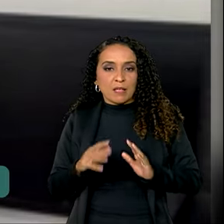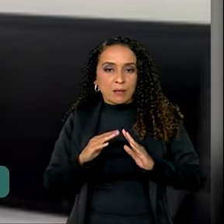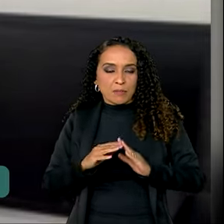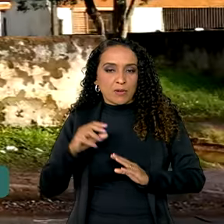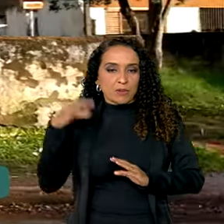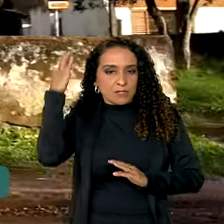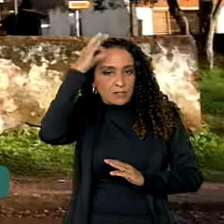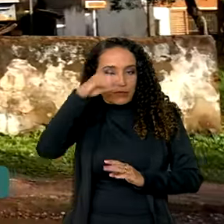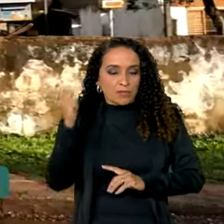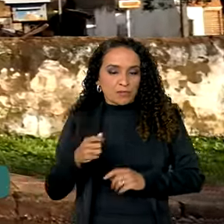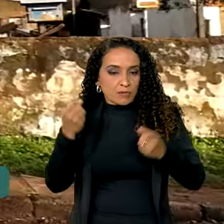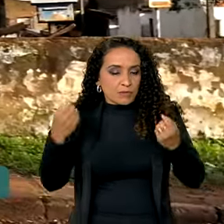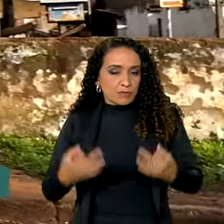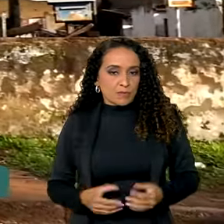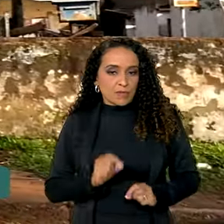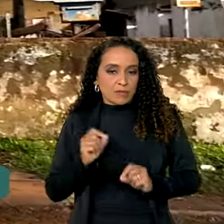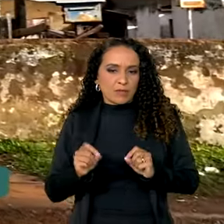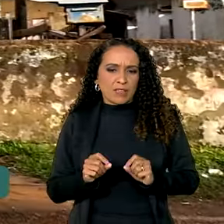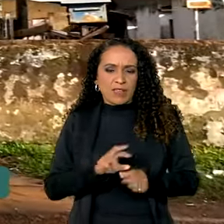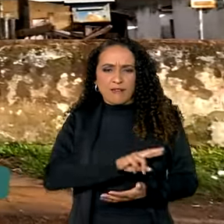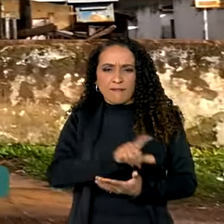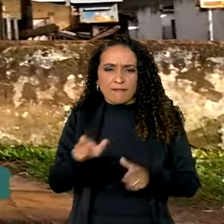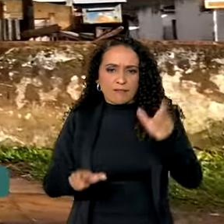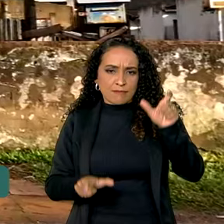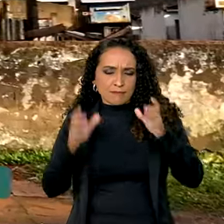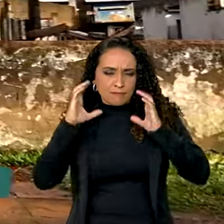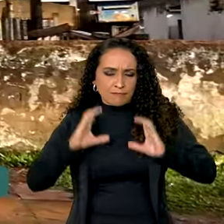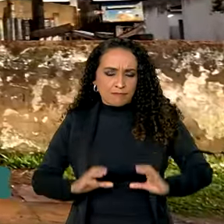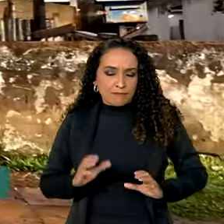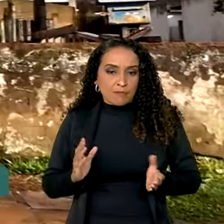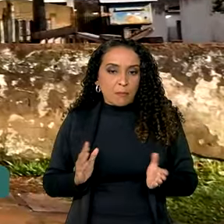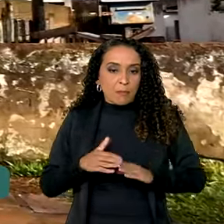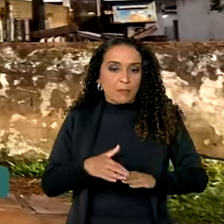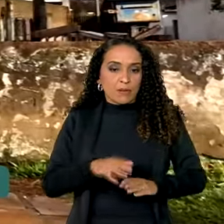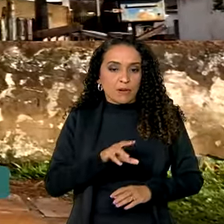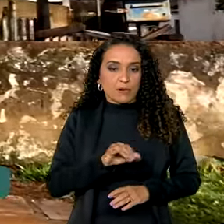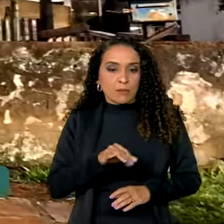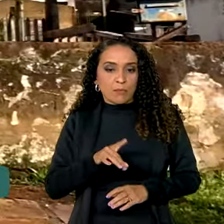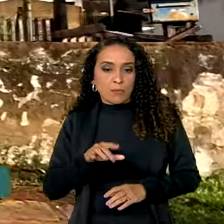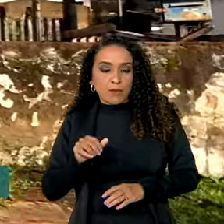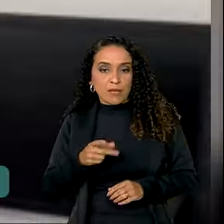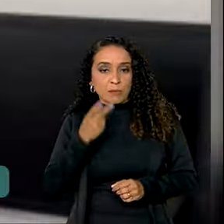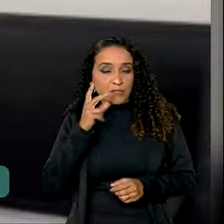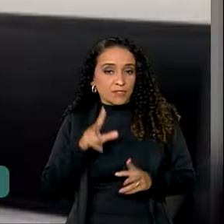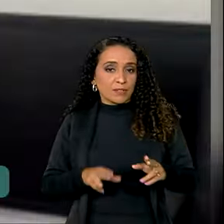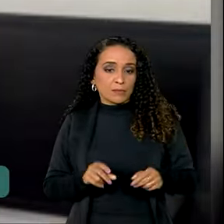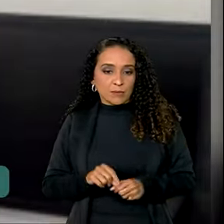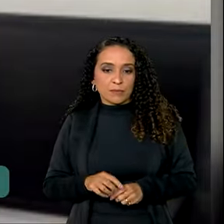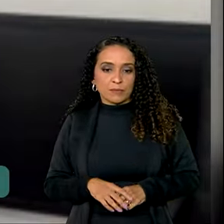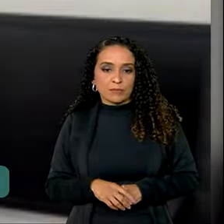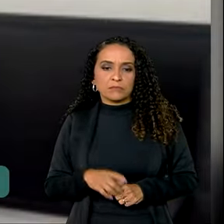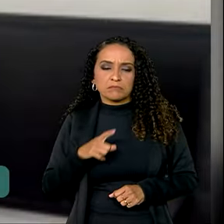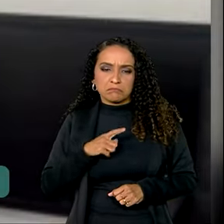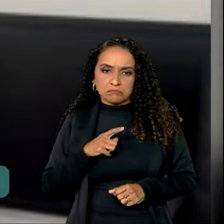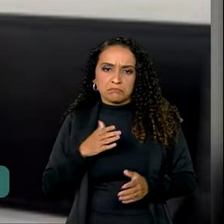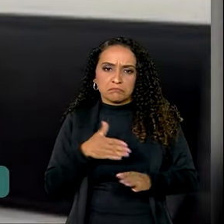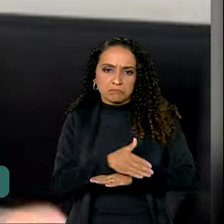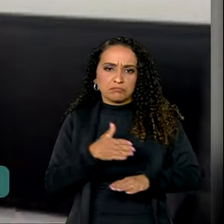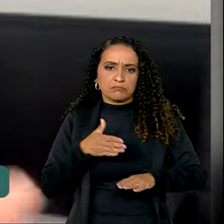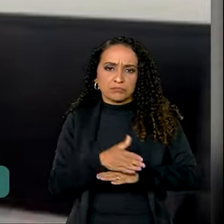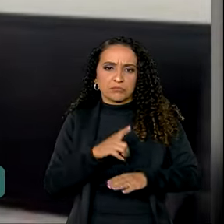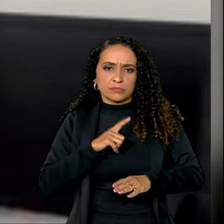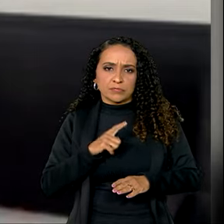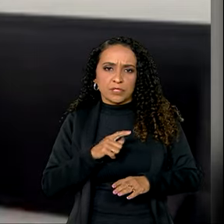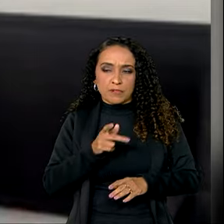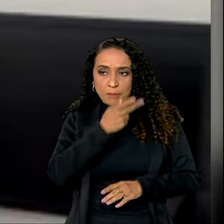Grande do Sul, explica que muitos clientes estão procurando a imobiliária para fazer o mesmo. Tivemos bastante procura desses